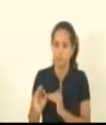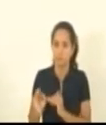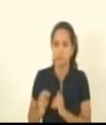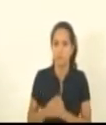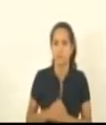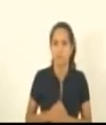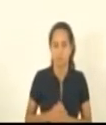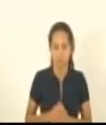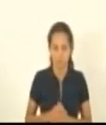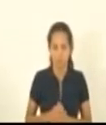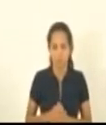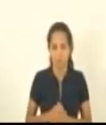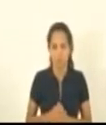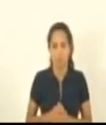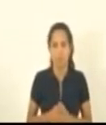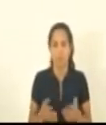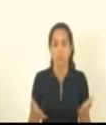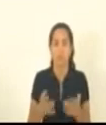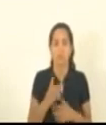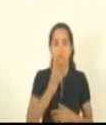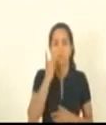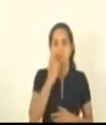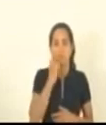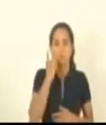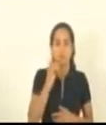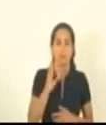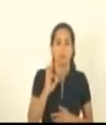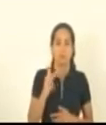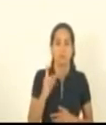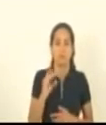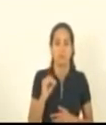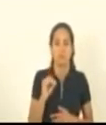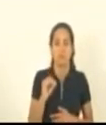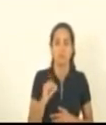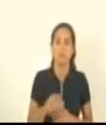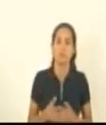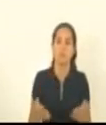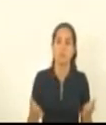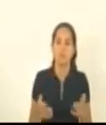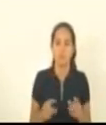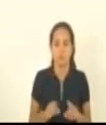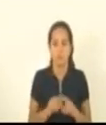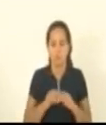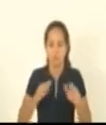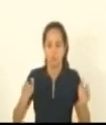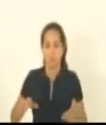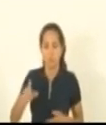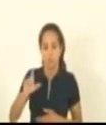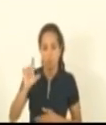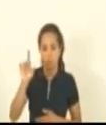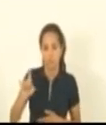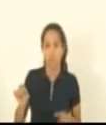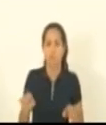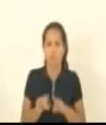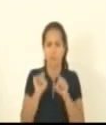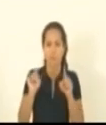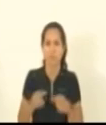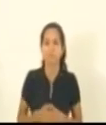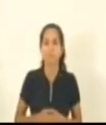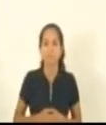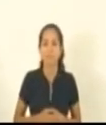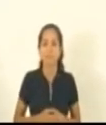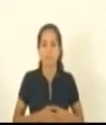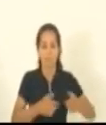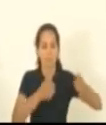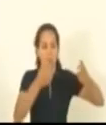designe nesse momento presidir as comissões reunidas deputado Thiago Hoffman senhor presidente e a mesa diretora também avoco